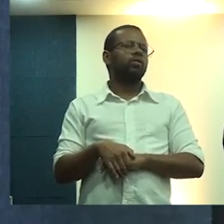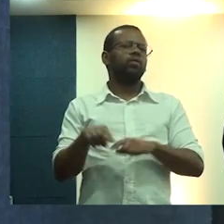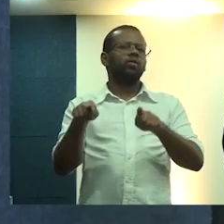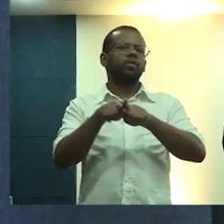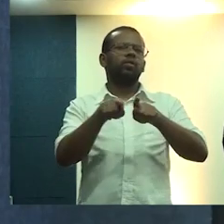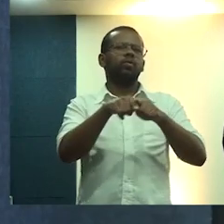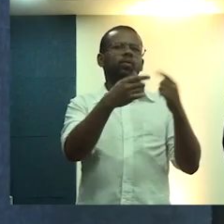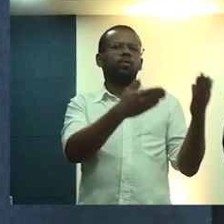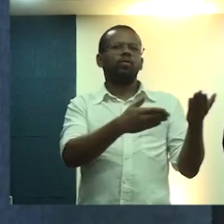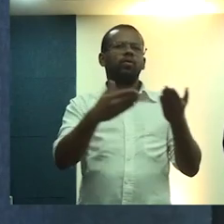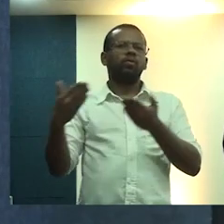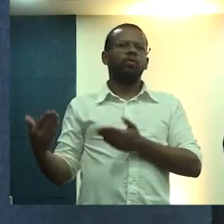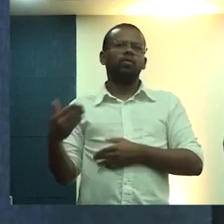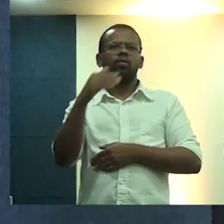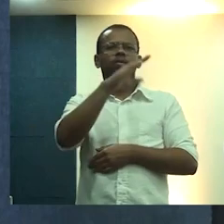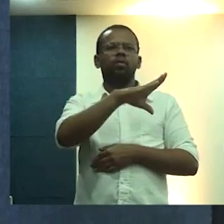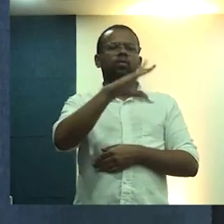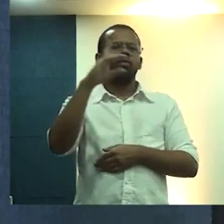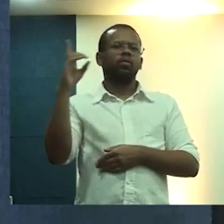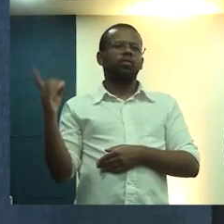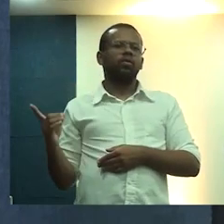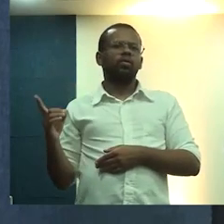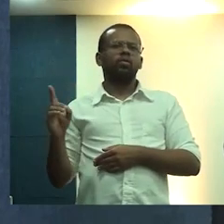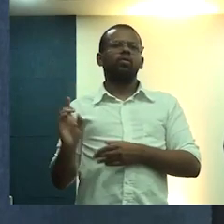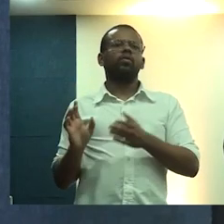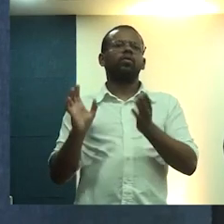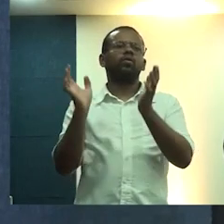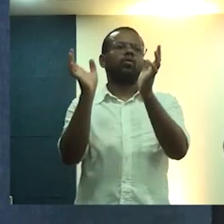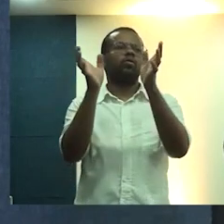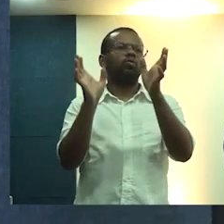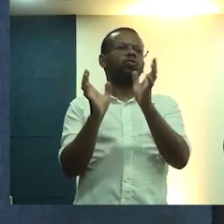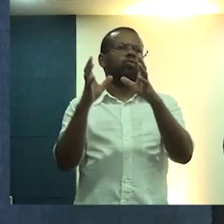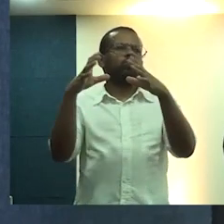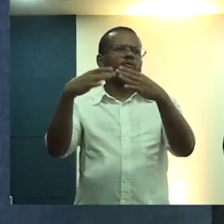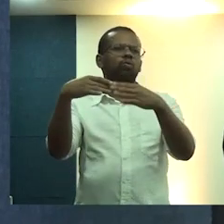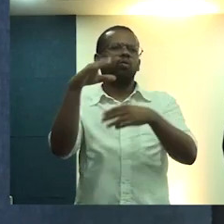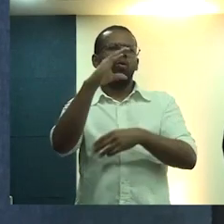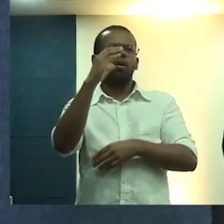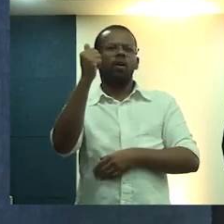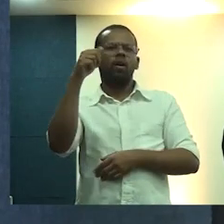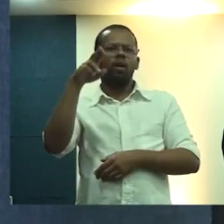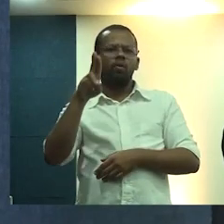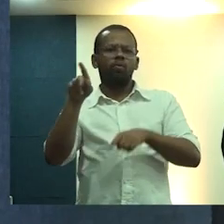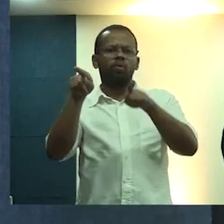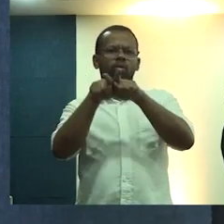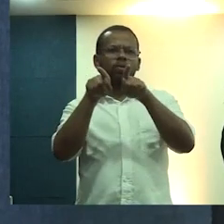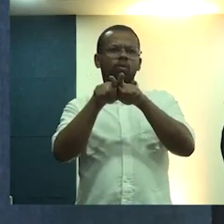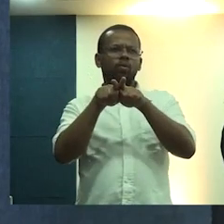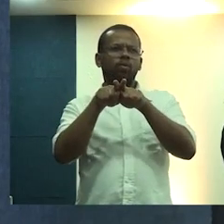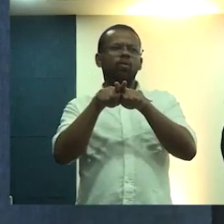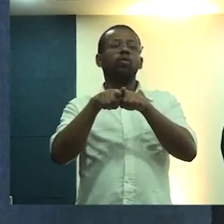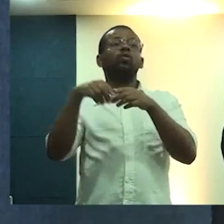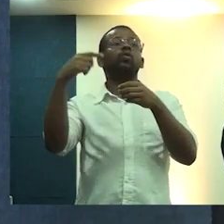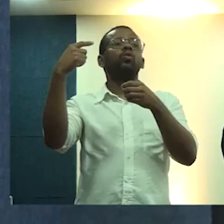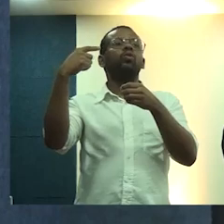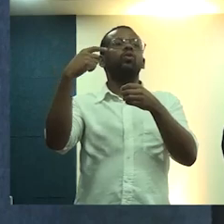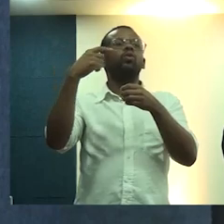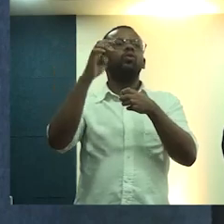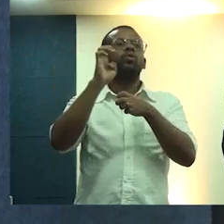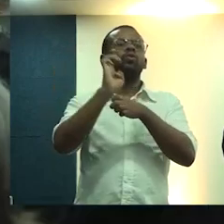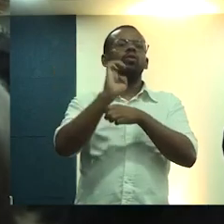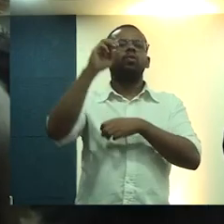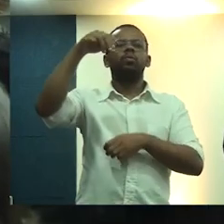Convidamos à coordenadora do Fórum de Presidentes do SCAL e presidente do CAL Minas Gerais,